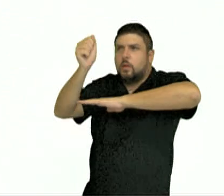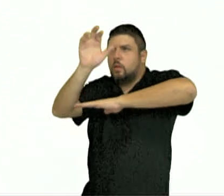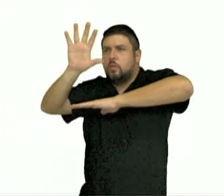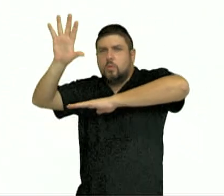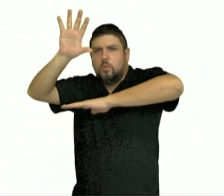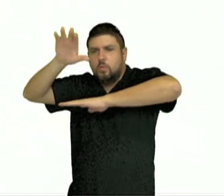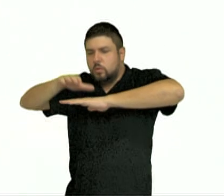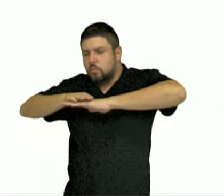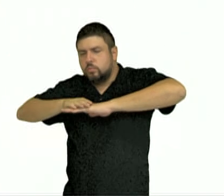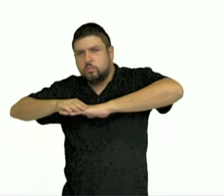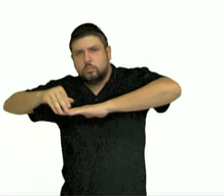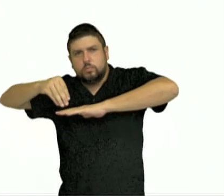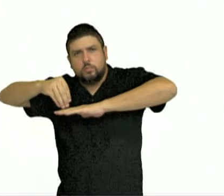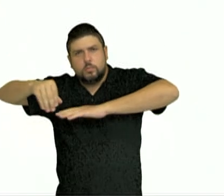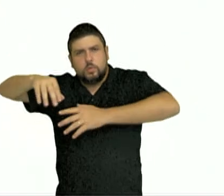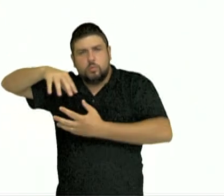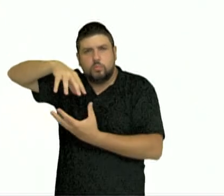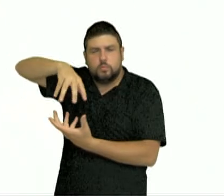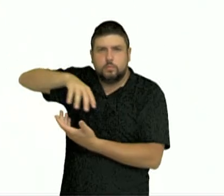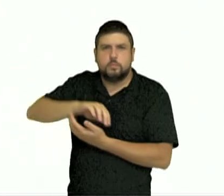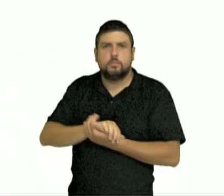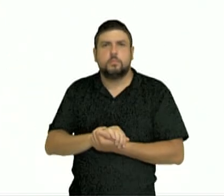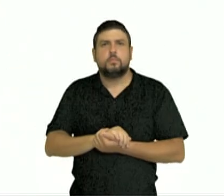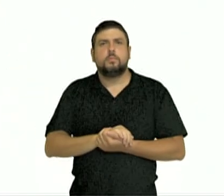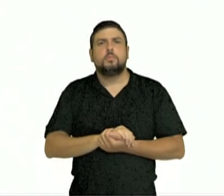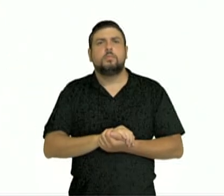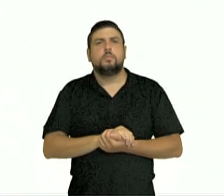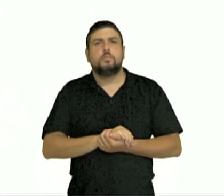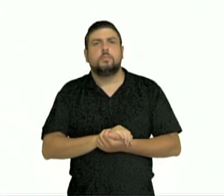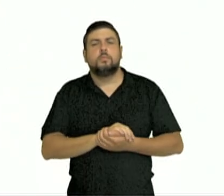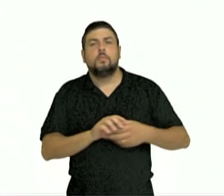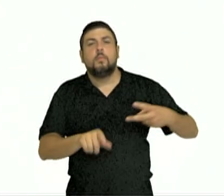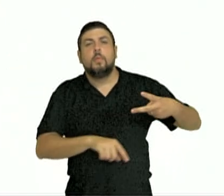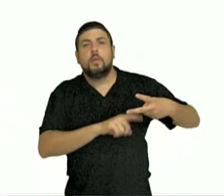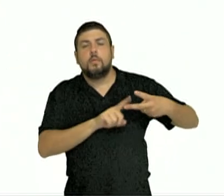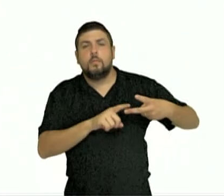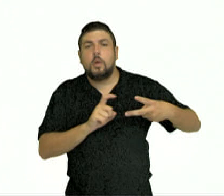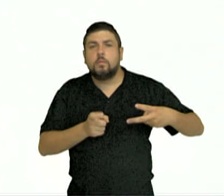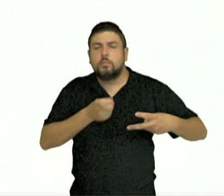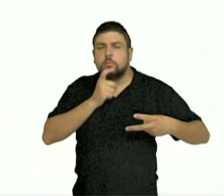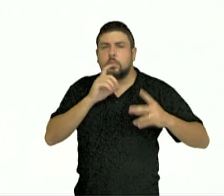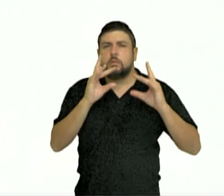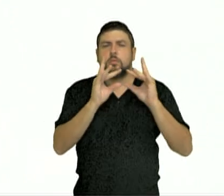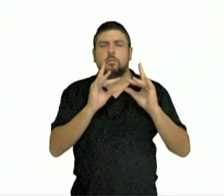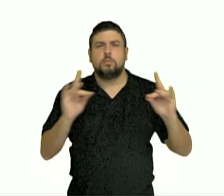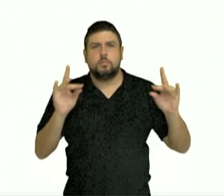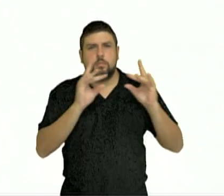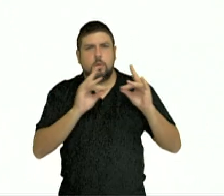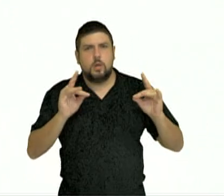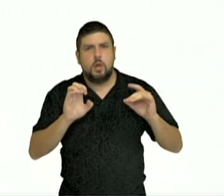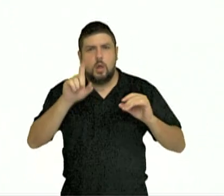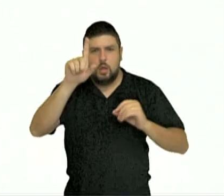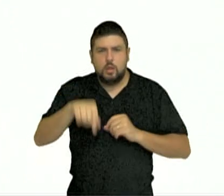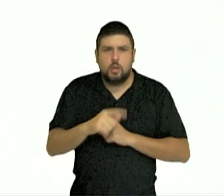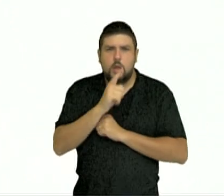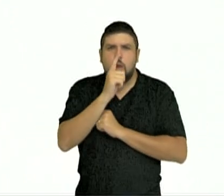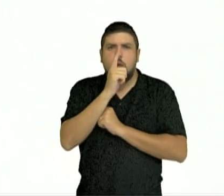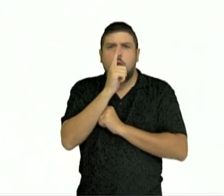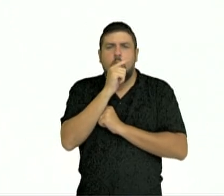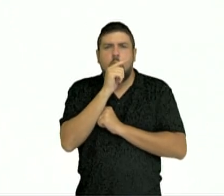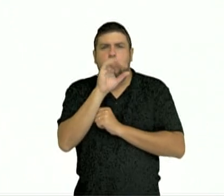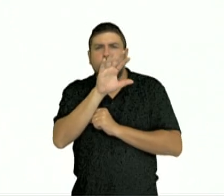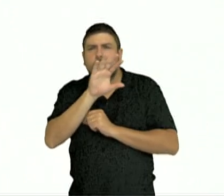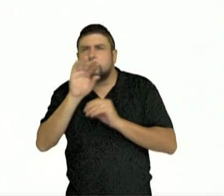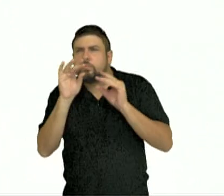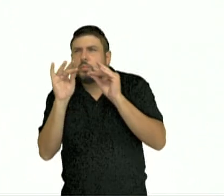a superfície terrestre. E aí nós temos também a umidade, que é a quantidade de água que está presente na